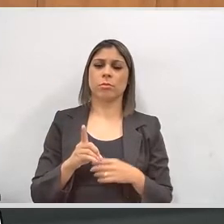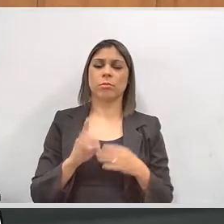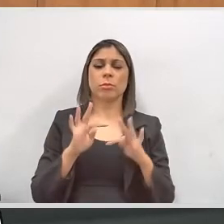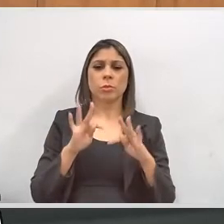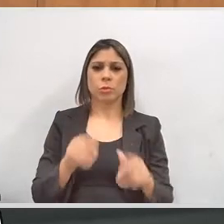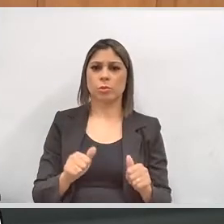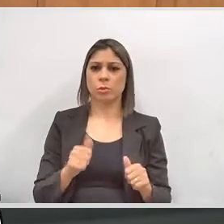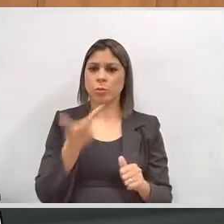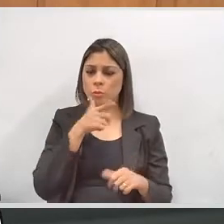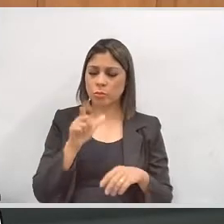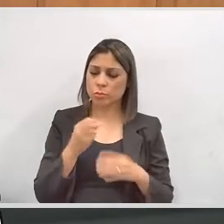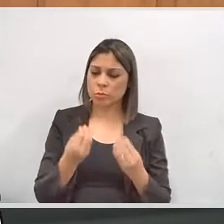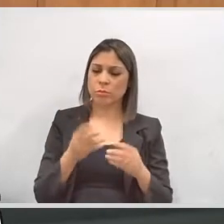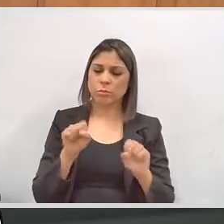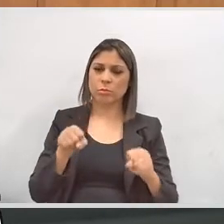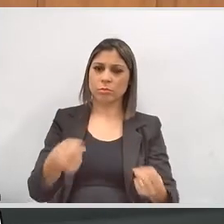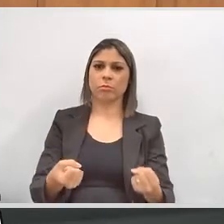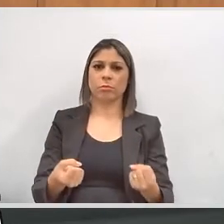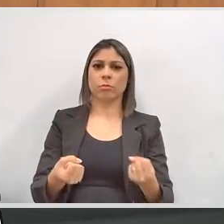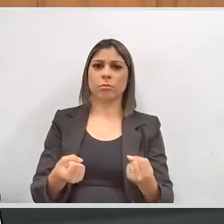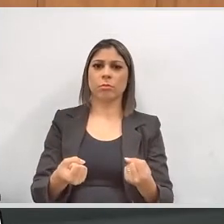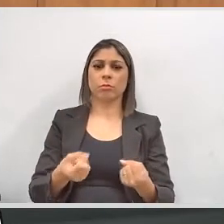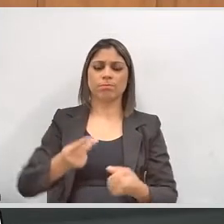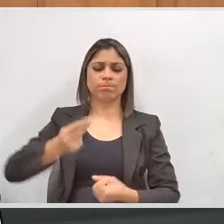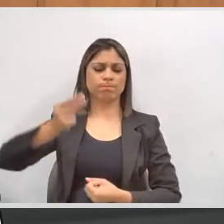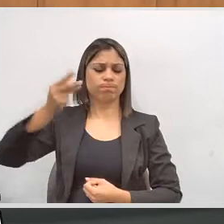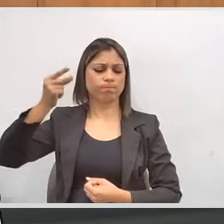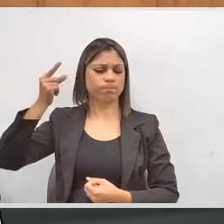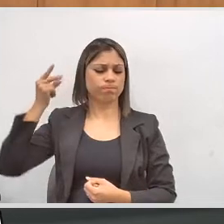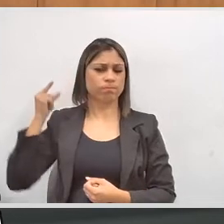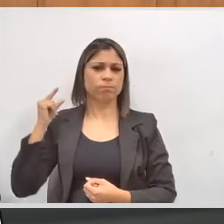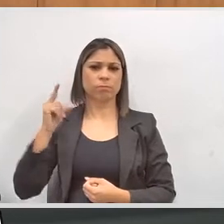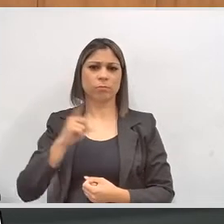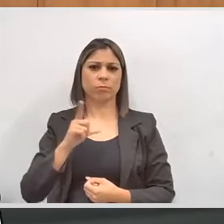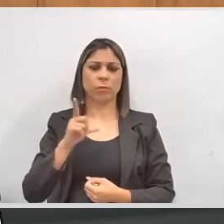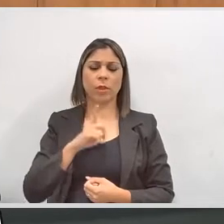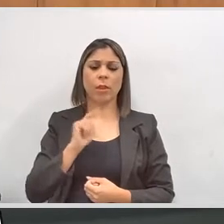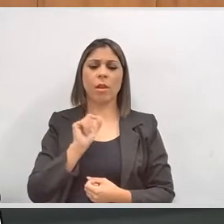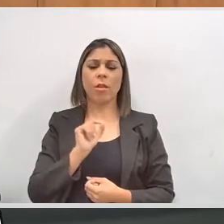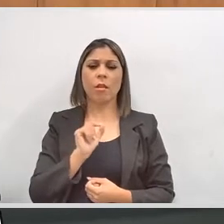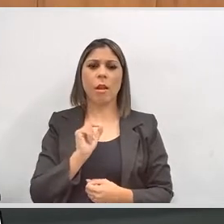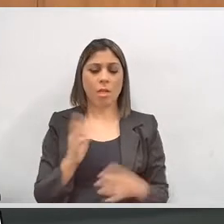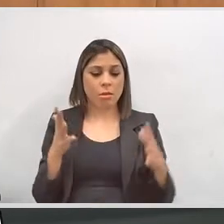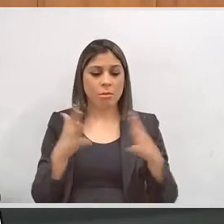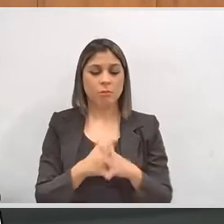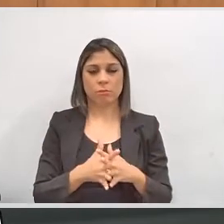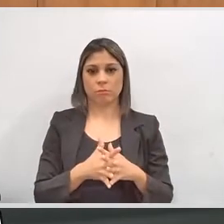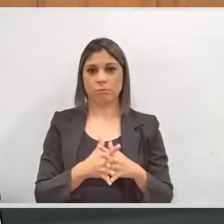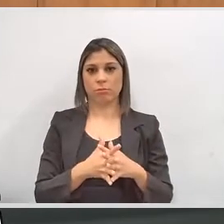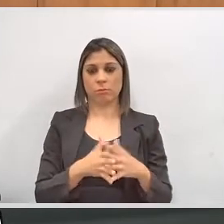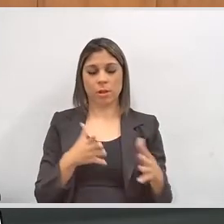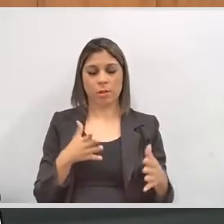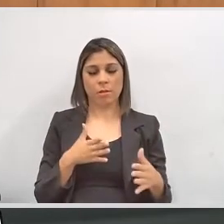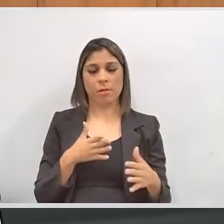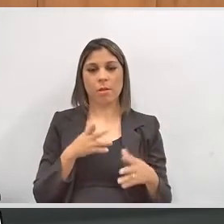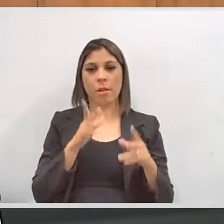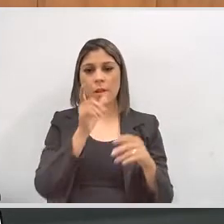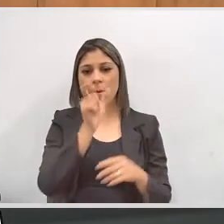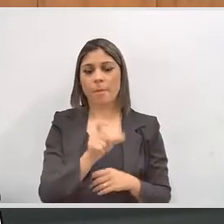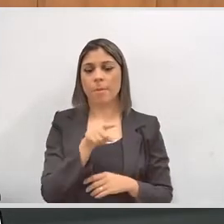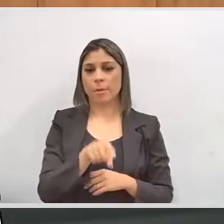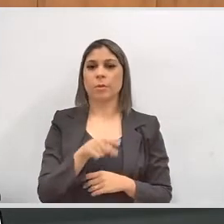sejam garantidos. Por milênios, se negou a participação dessa parte da população, o acesso a esses direitos.